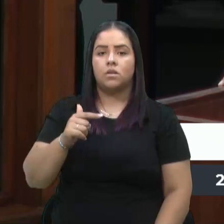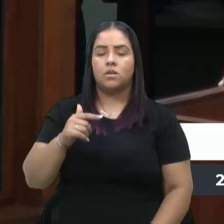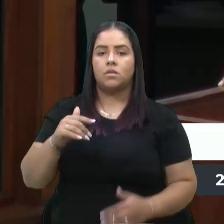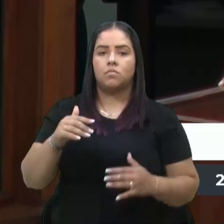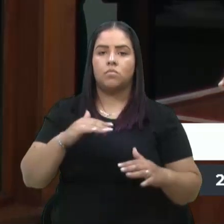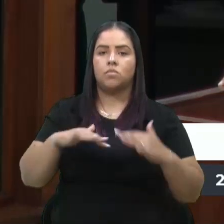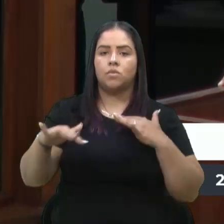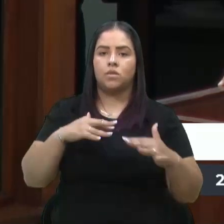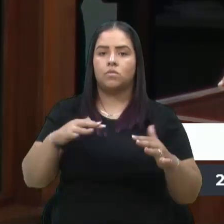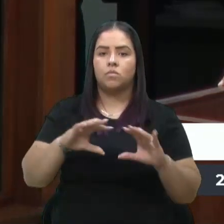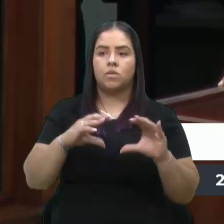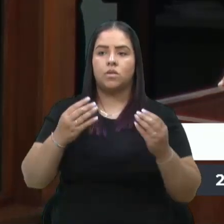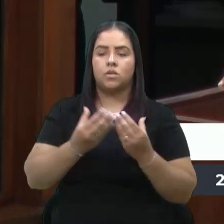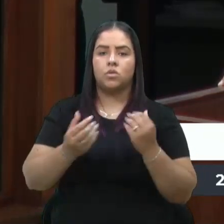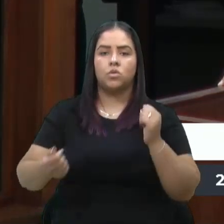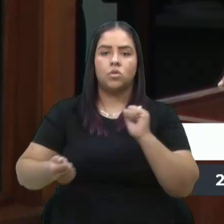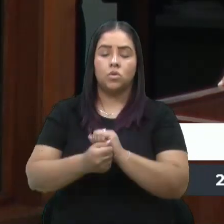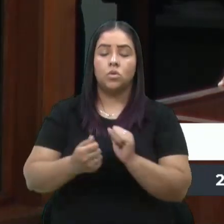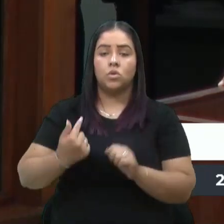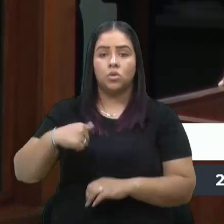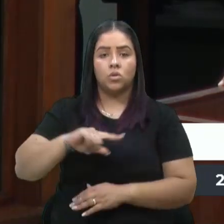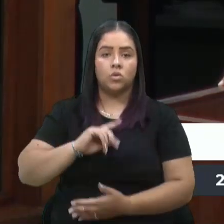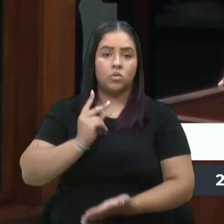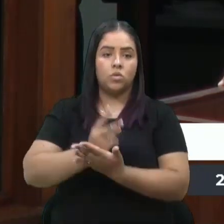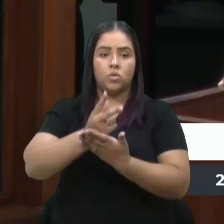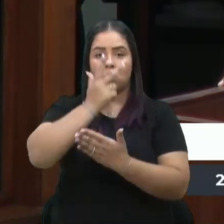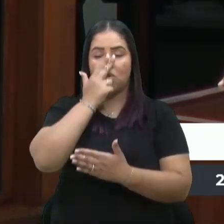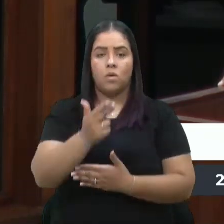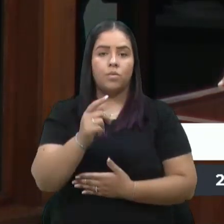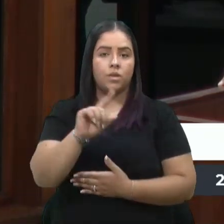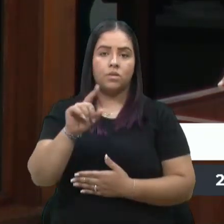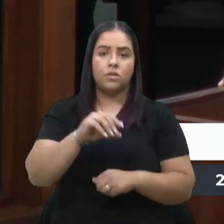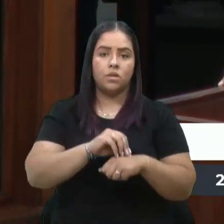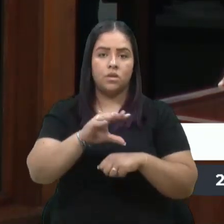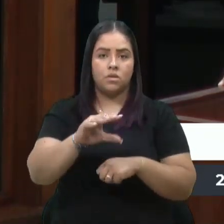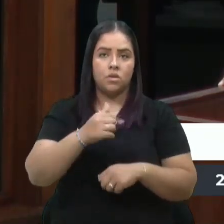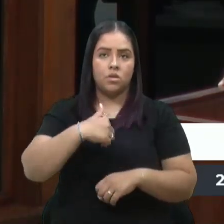nós vamos permanecer igual. Nós vamos continuar indicando as outras cidades, não indicando a nossa.